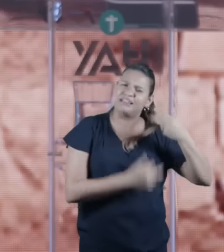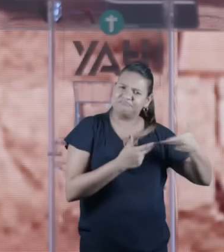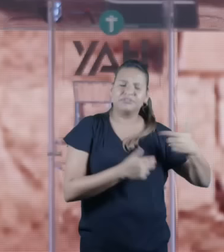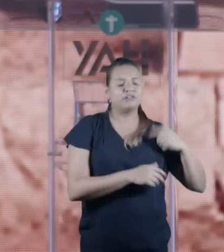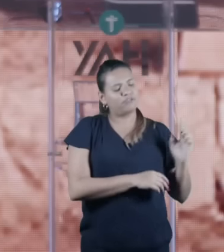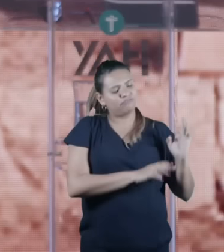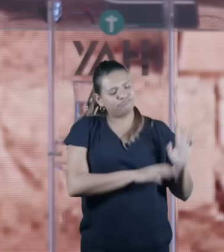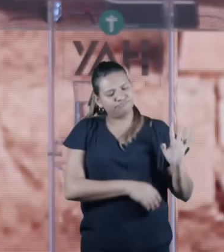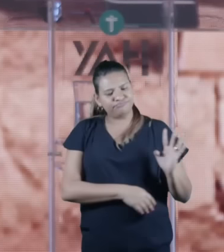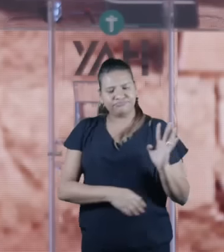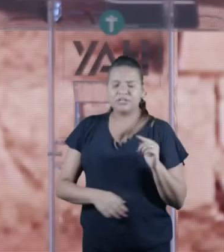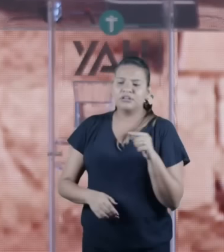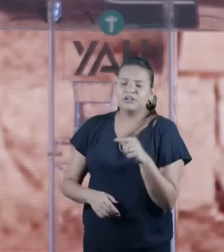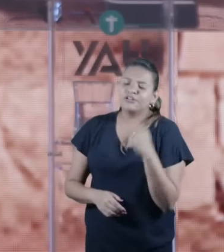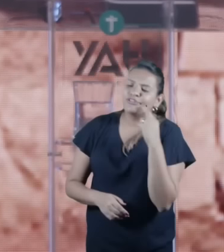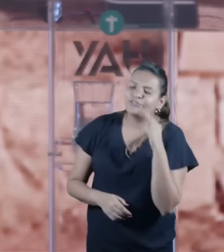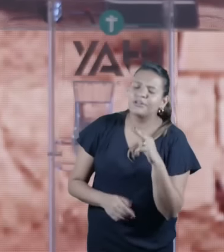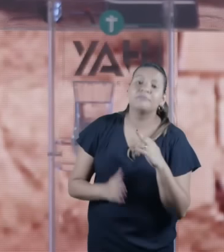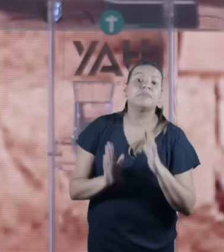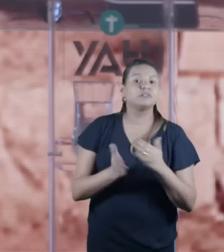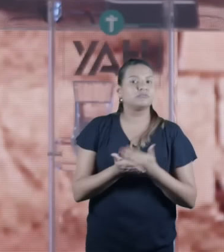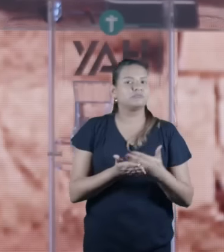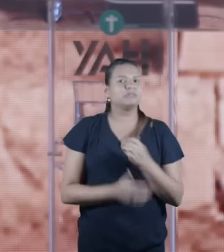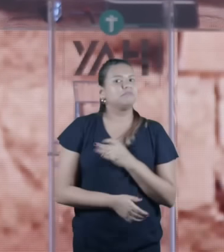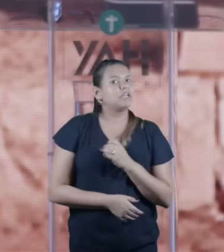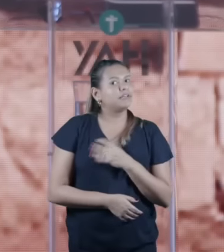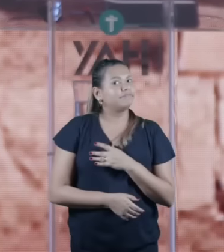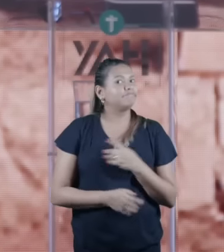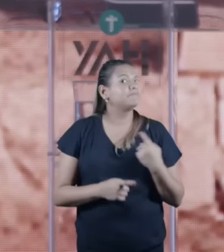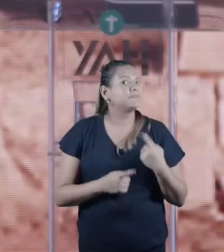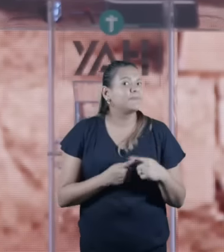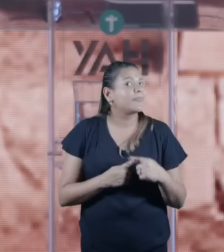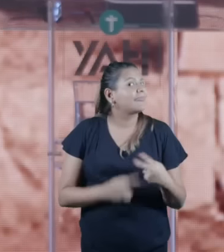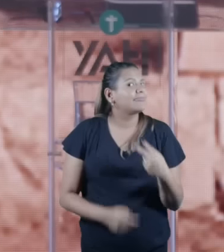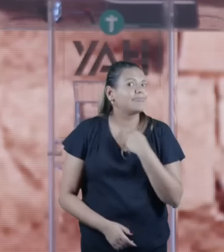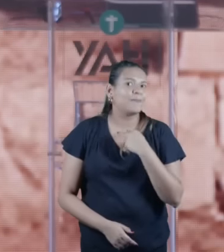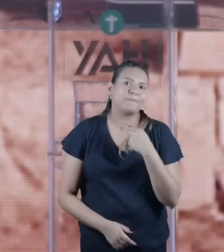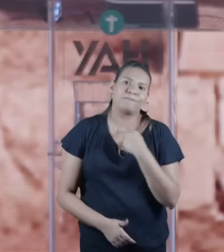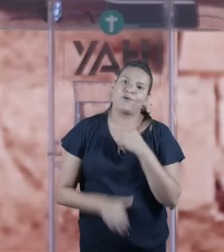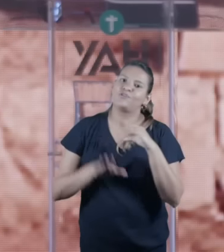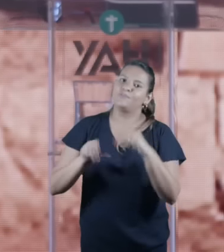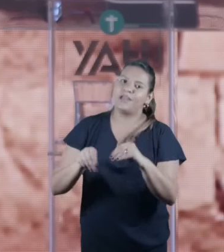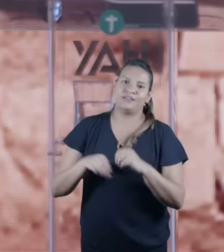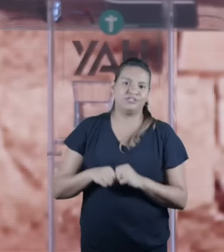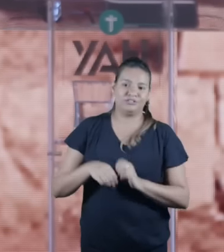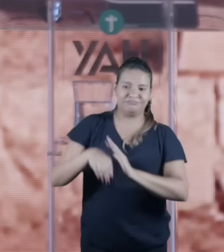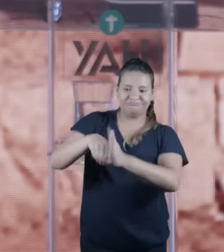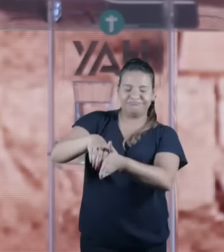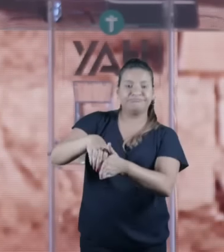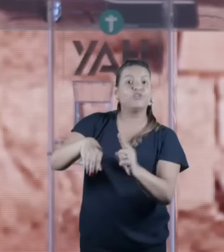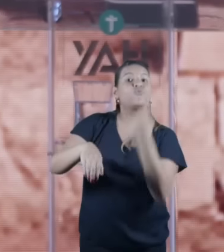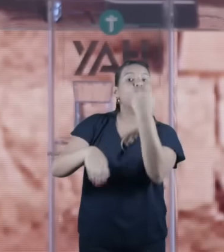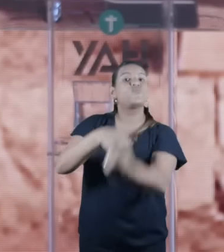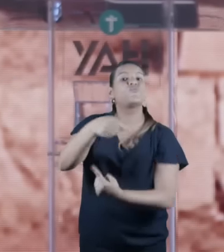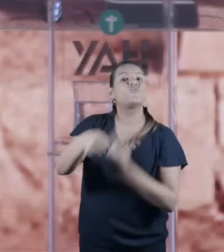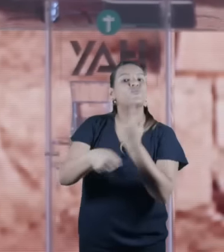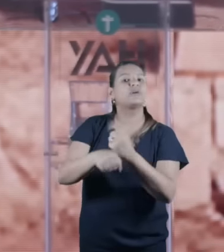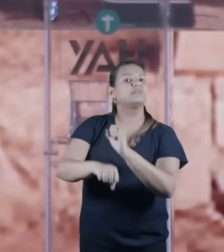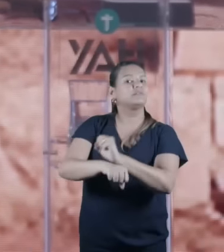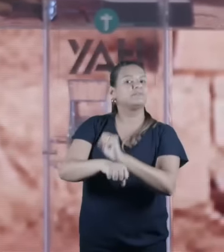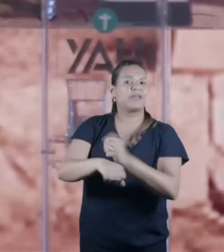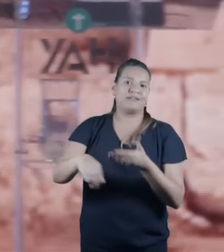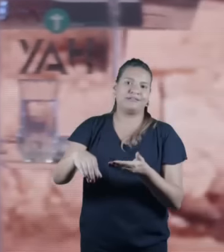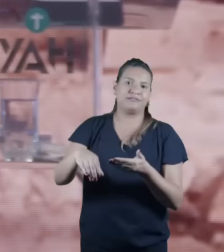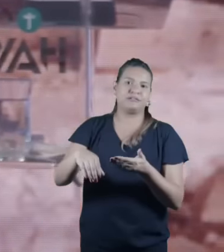medo porque elas sabiam que a tradição judaica não podia abrir o sepulcro antes de um ano e elas encontram o sepulcro